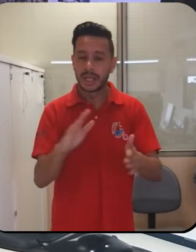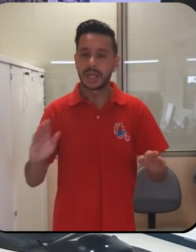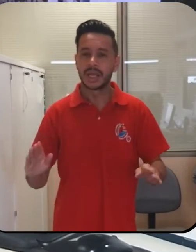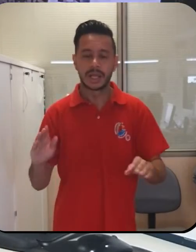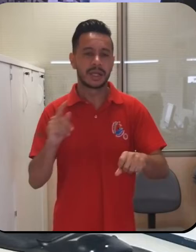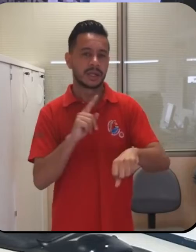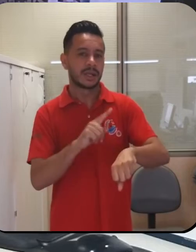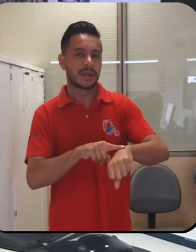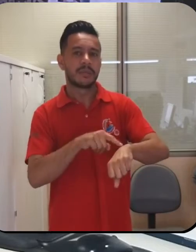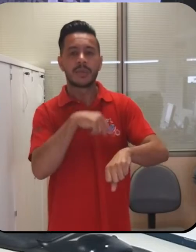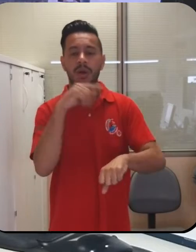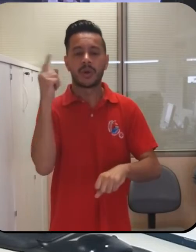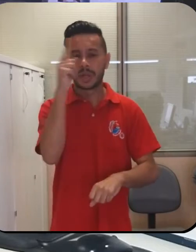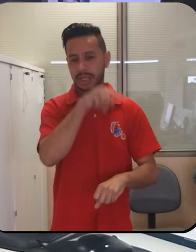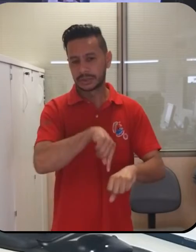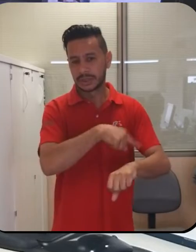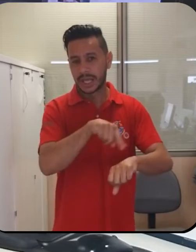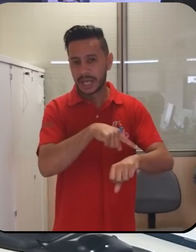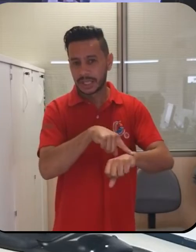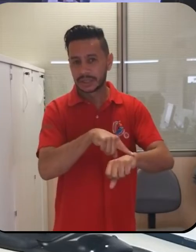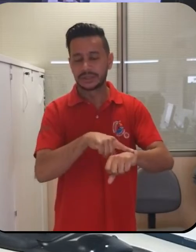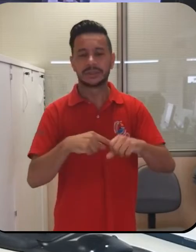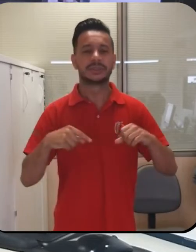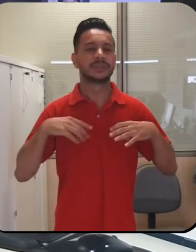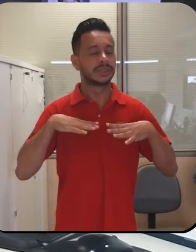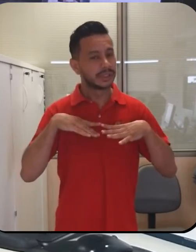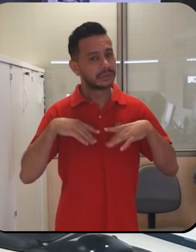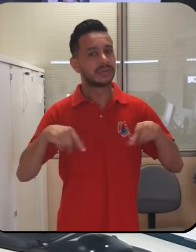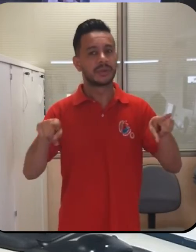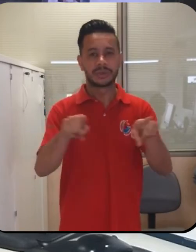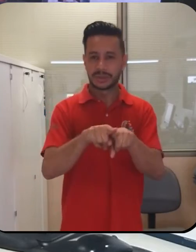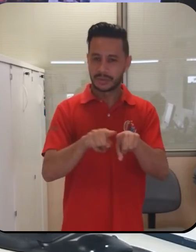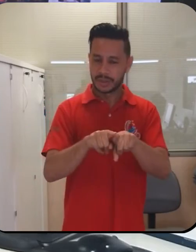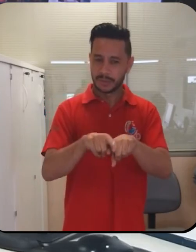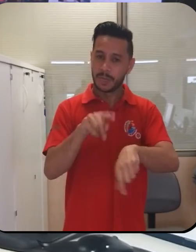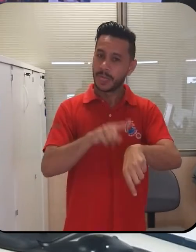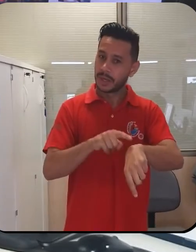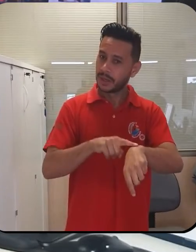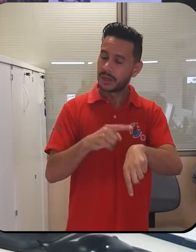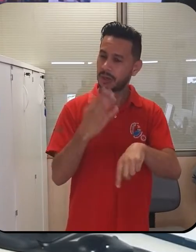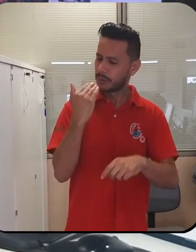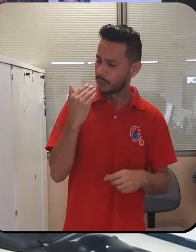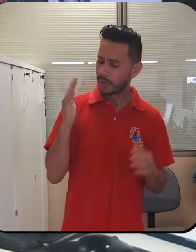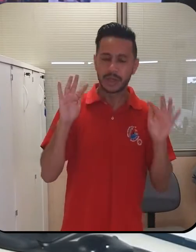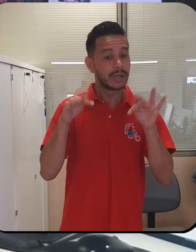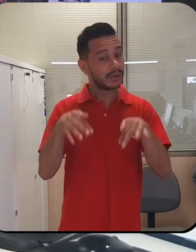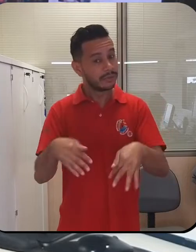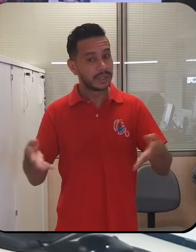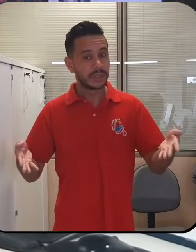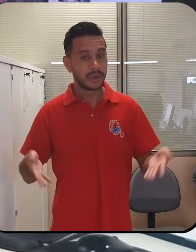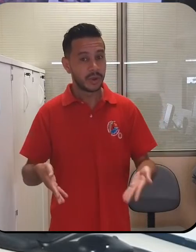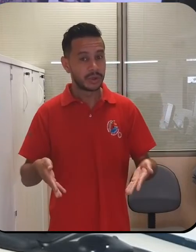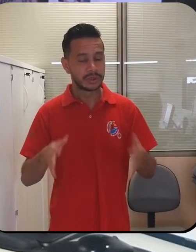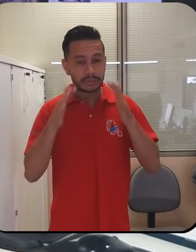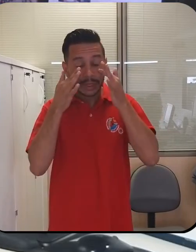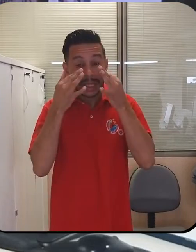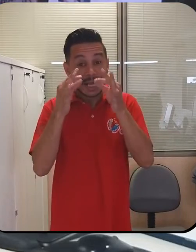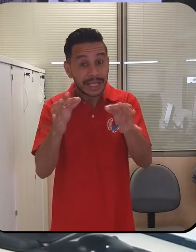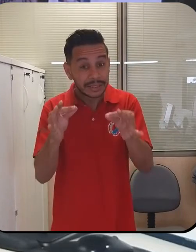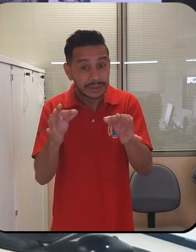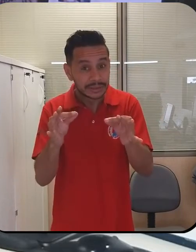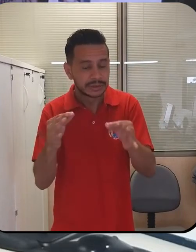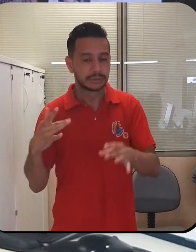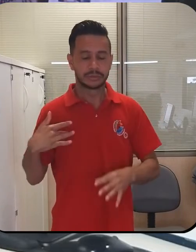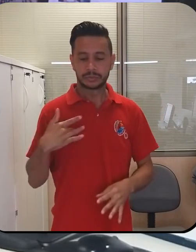domingos e feriados. É preciso barrar isso, hein? E o Hora da Voia termina por aqui. E a gente alerta você que a Secretaria de